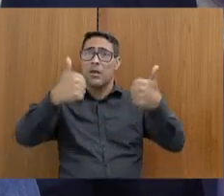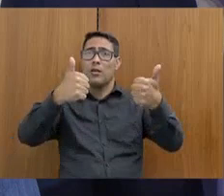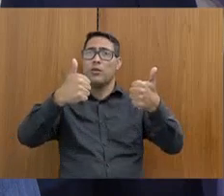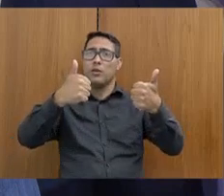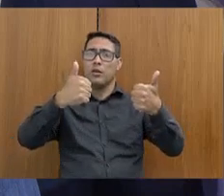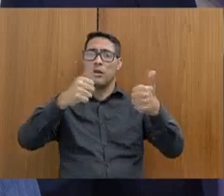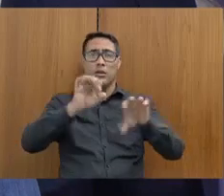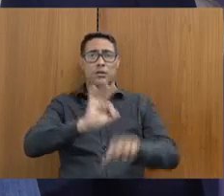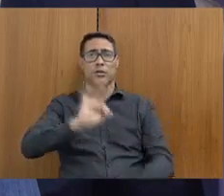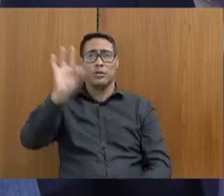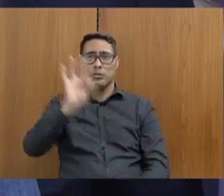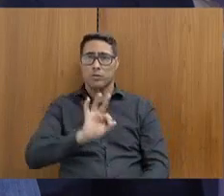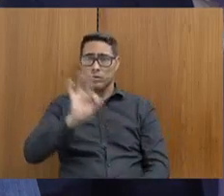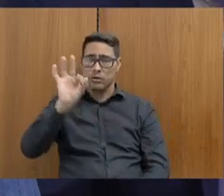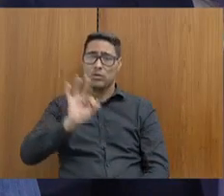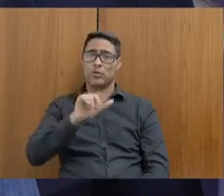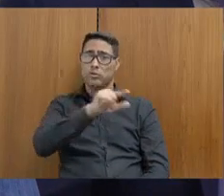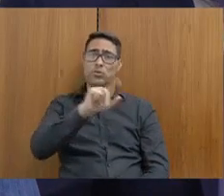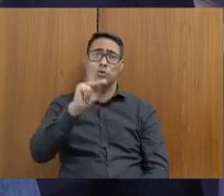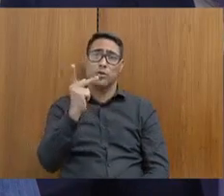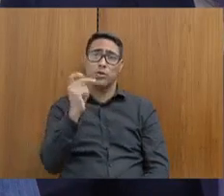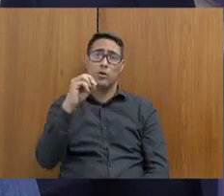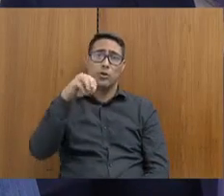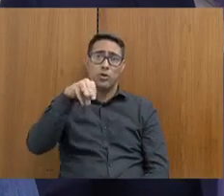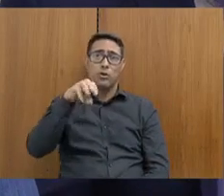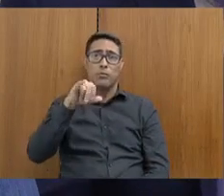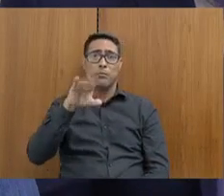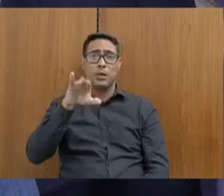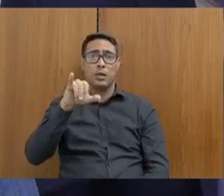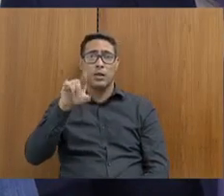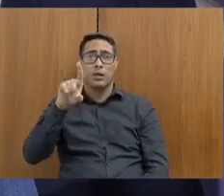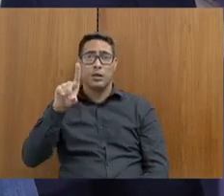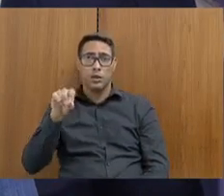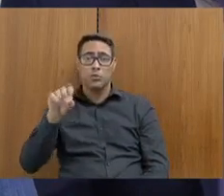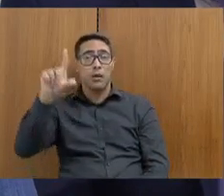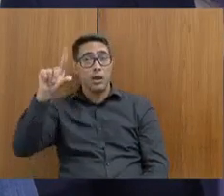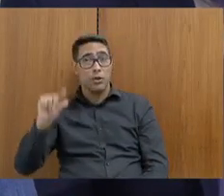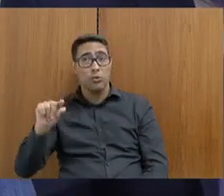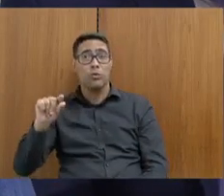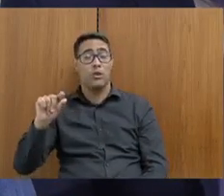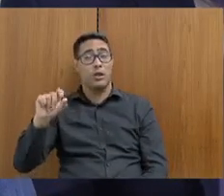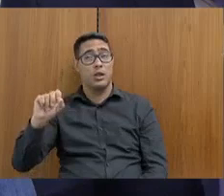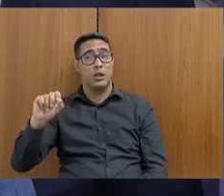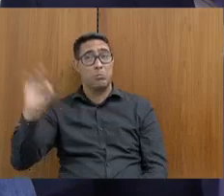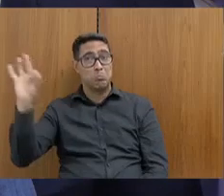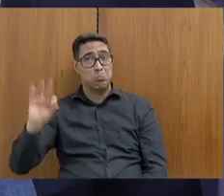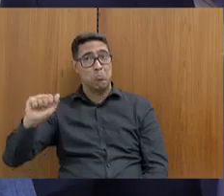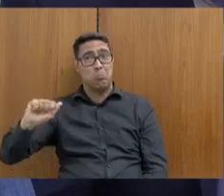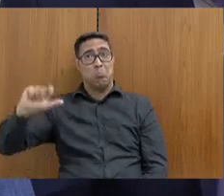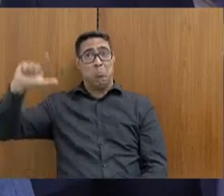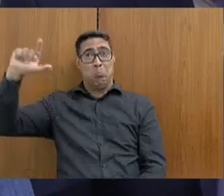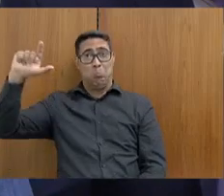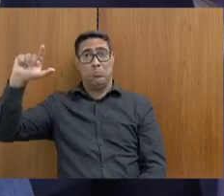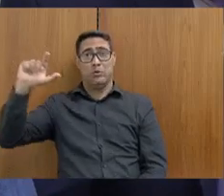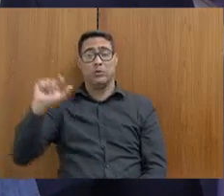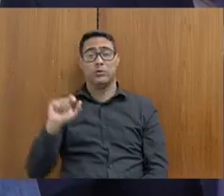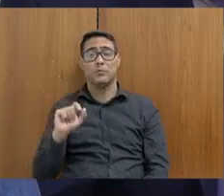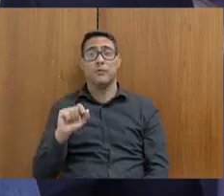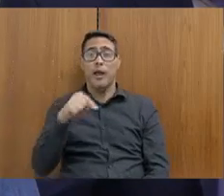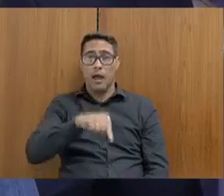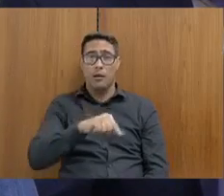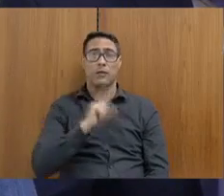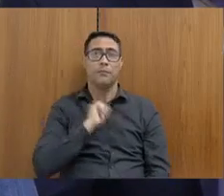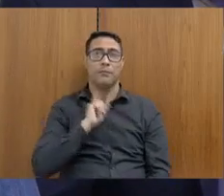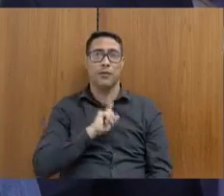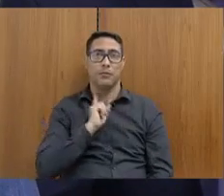de homicídio, para reduzir esses números que são elevados e que incluem os feminicídios aqui em Minas